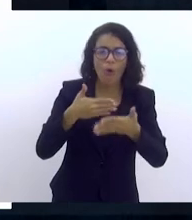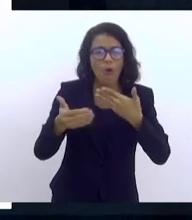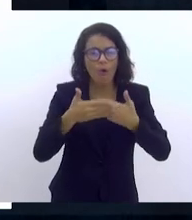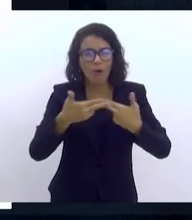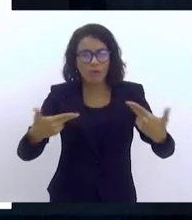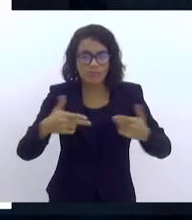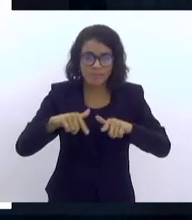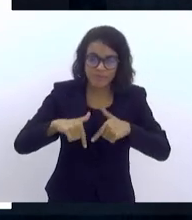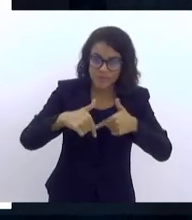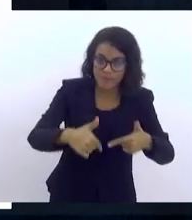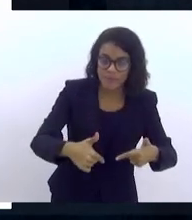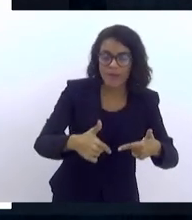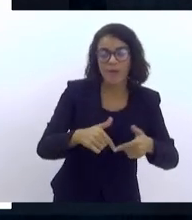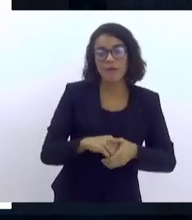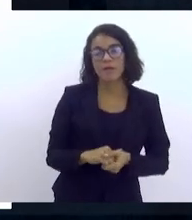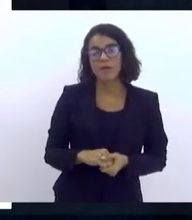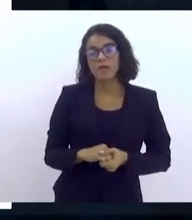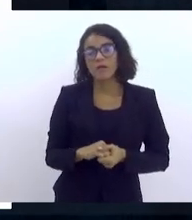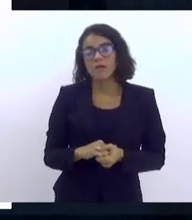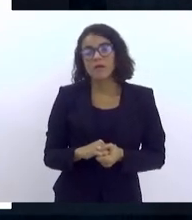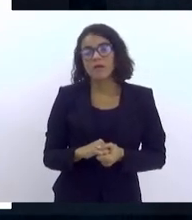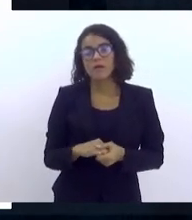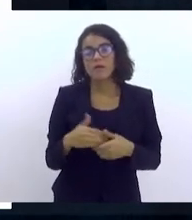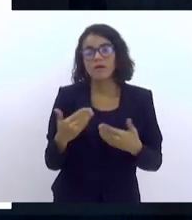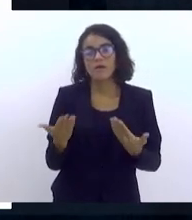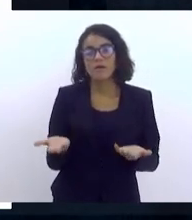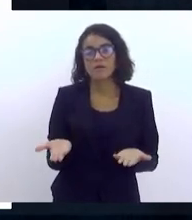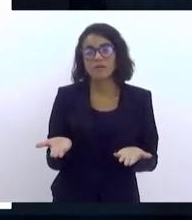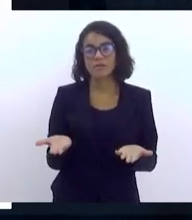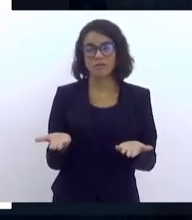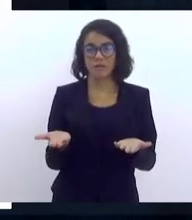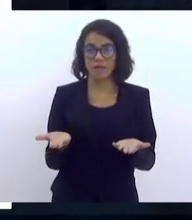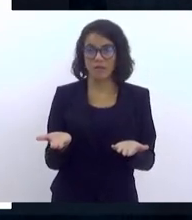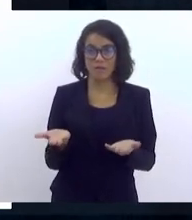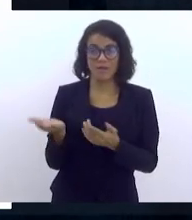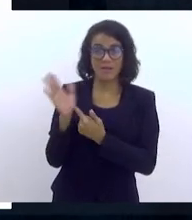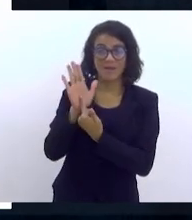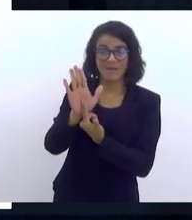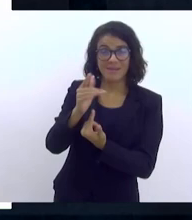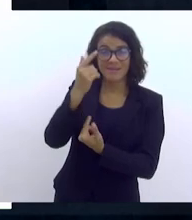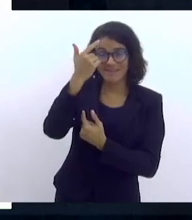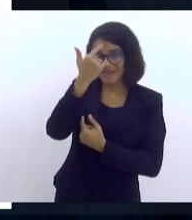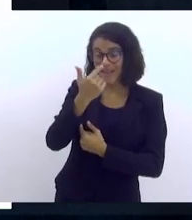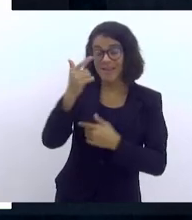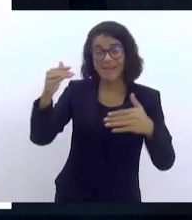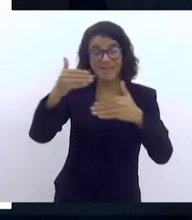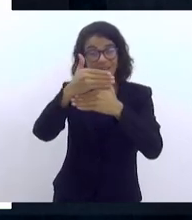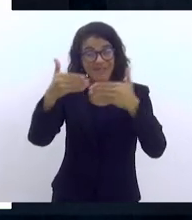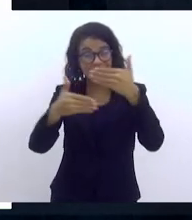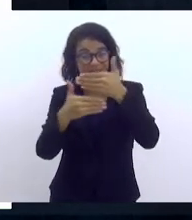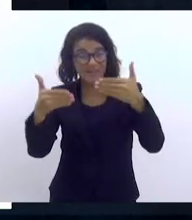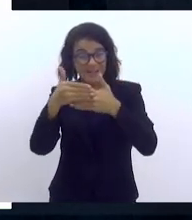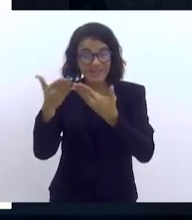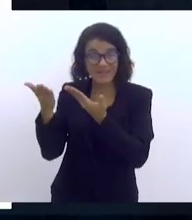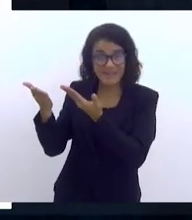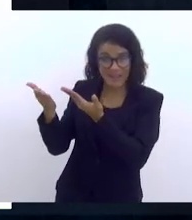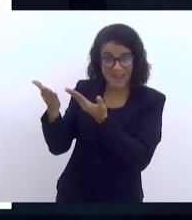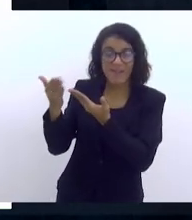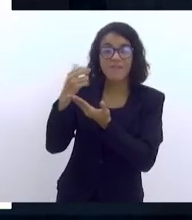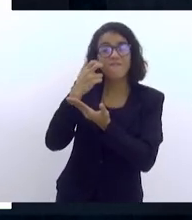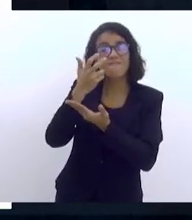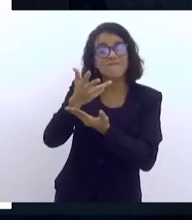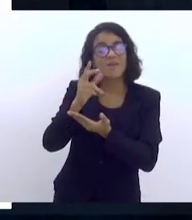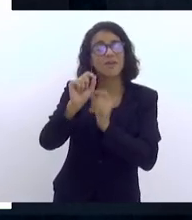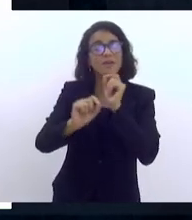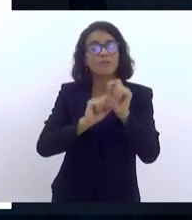eficaz. Então, aqui na tela, vocês estão vendo